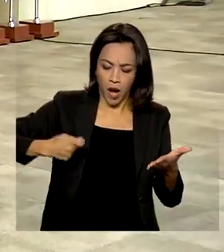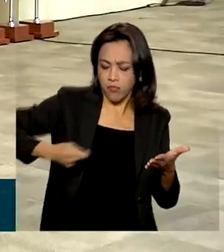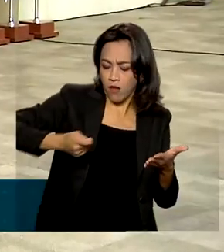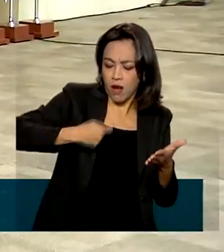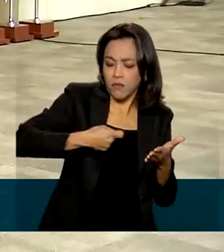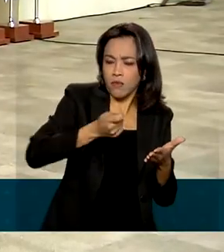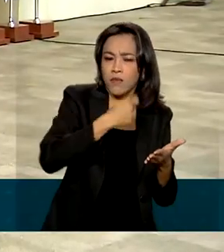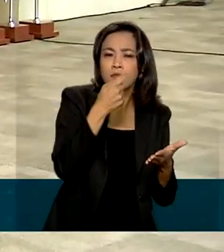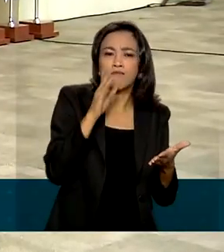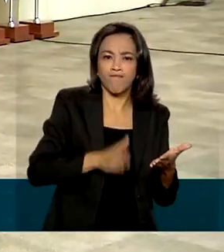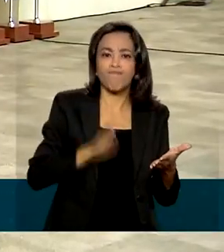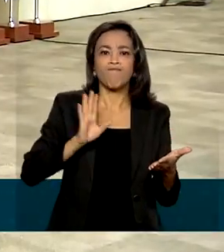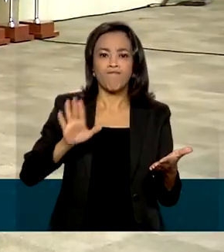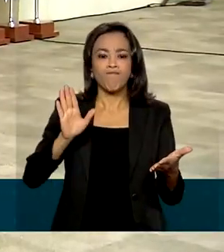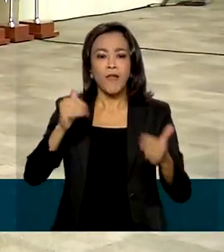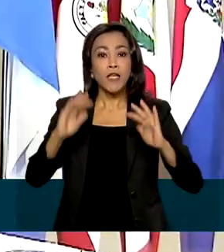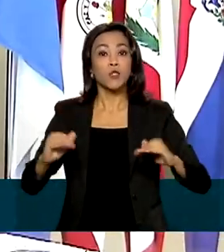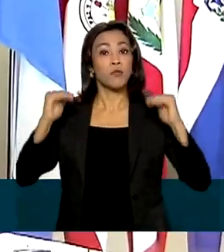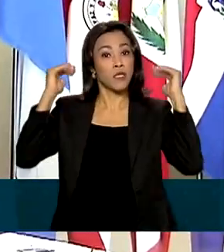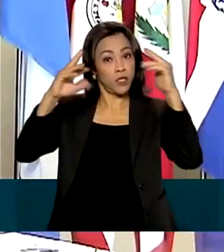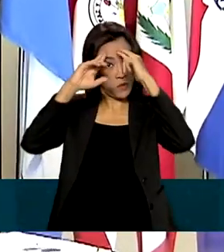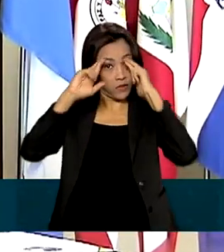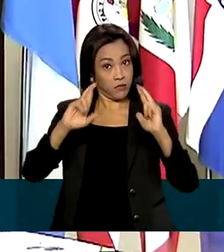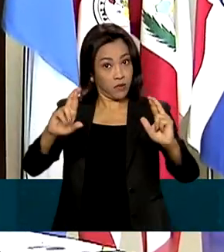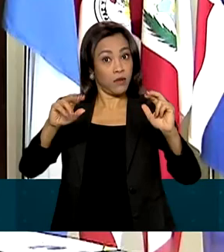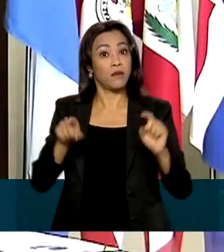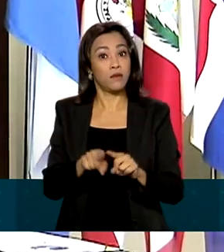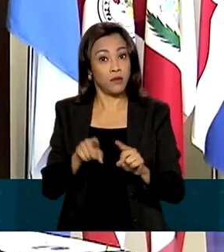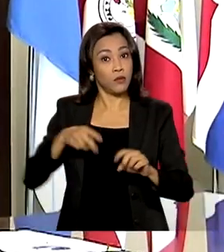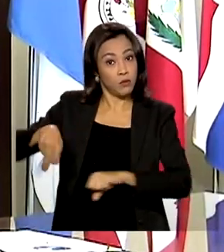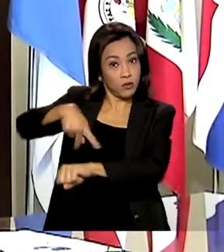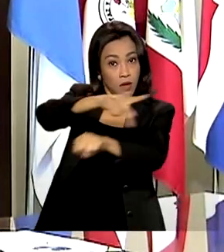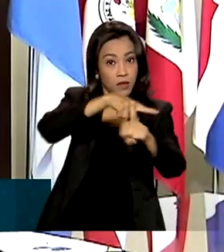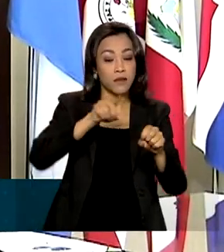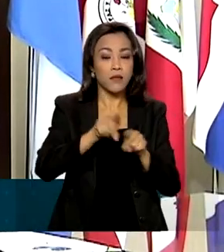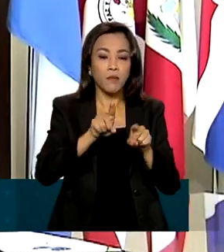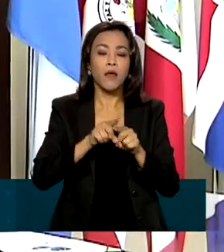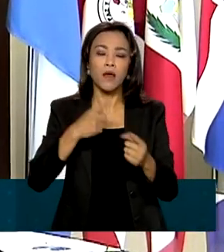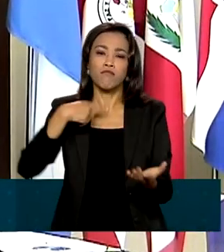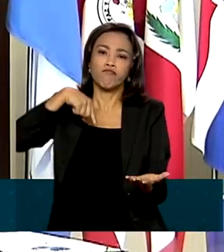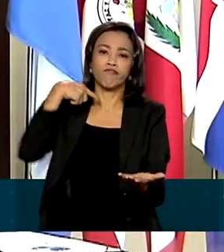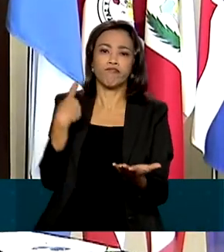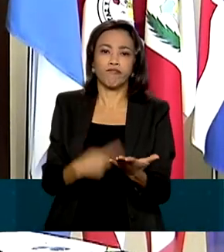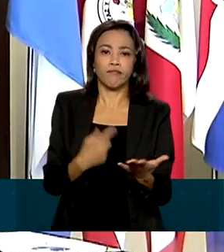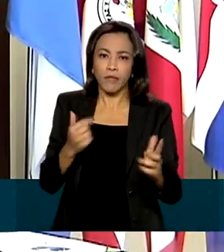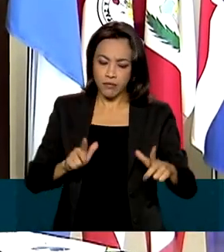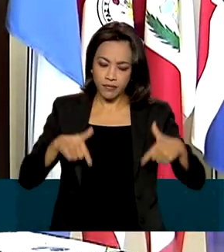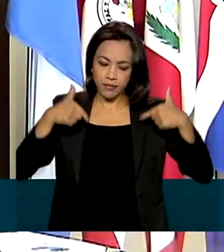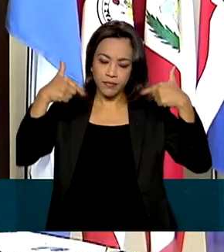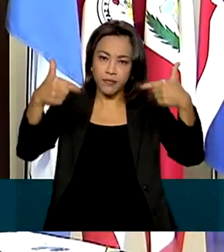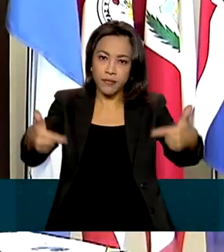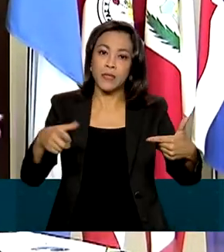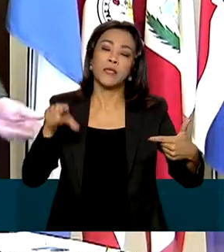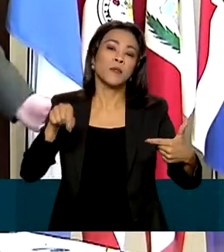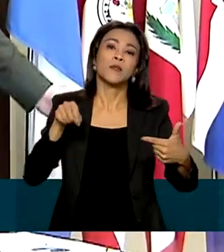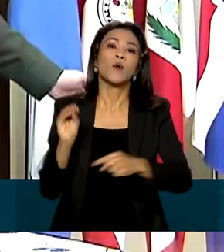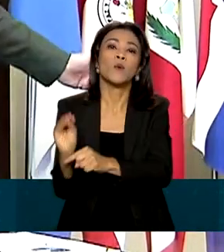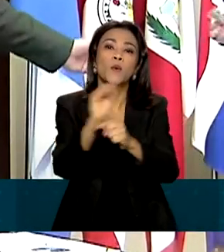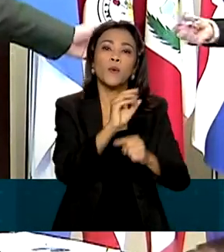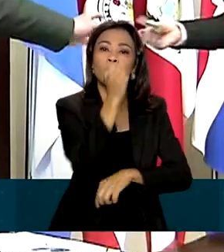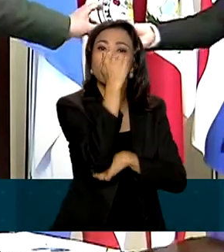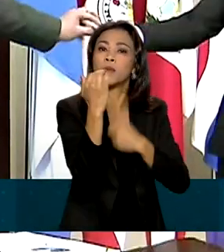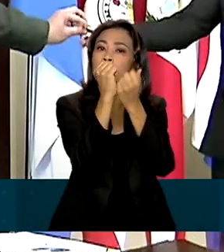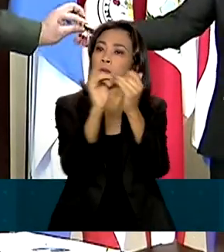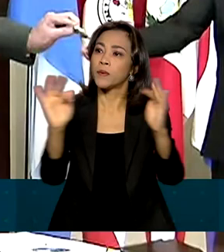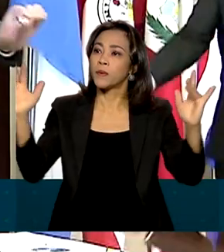democracia e da soberania dos países. Também firmaram um compromisso para trabalhar em prol da defesa do meio ambiente, apoiar